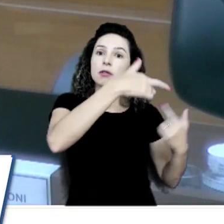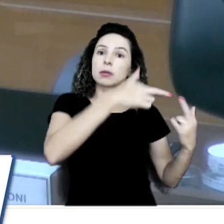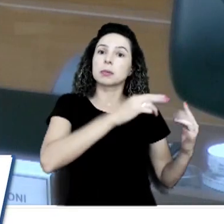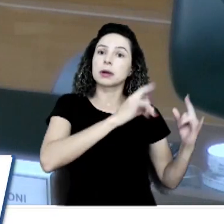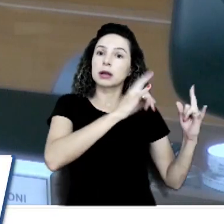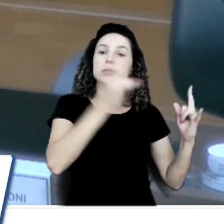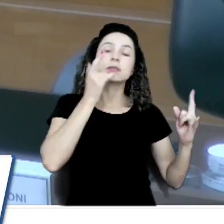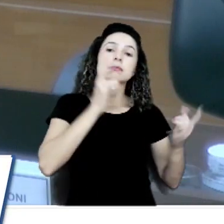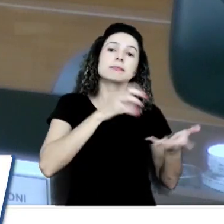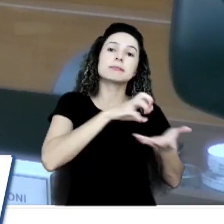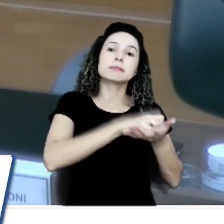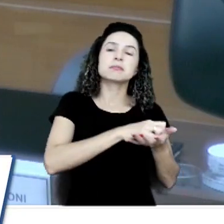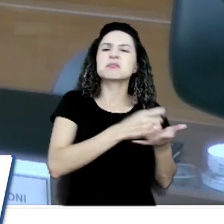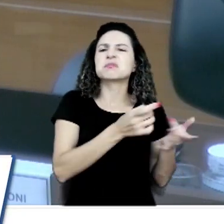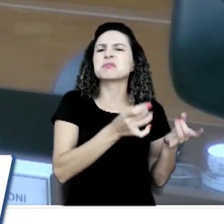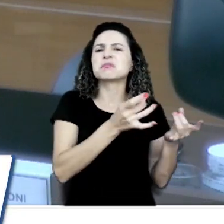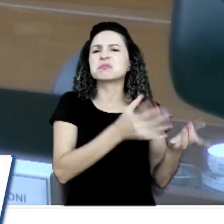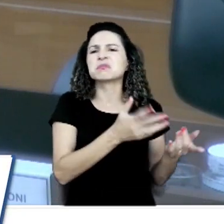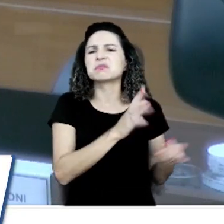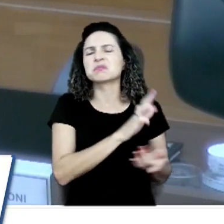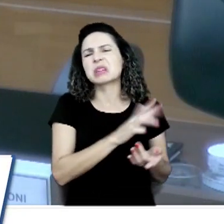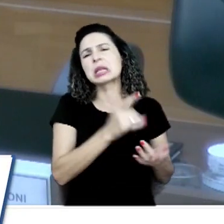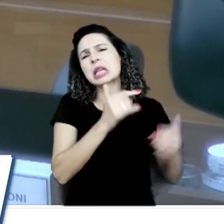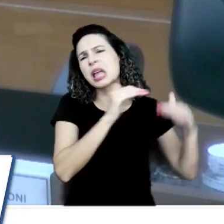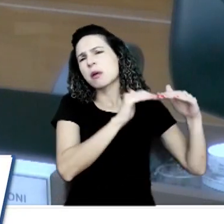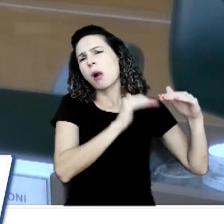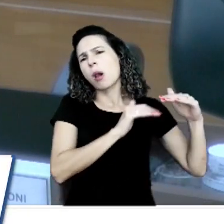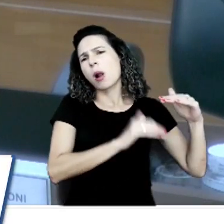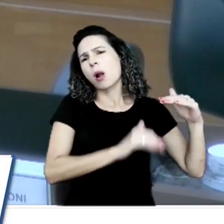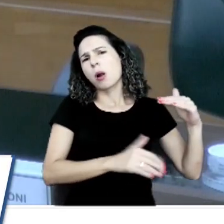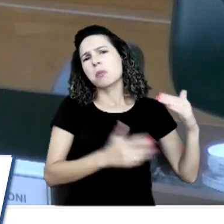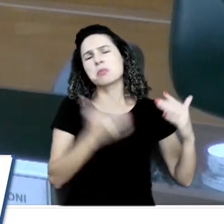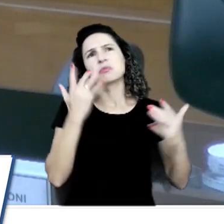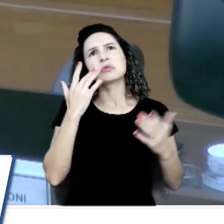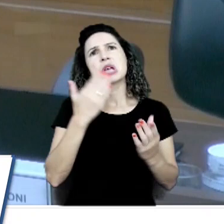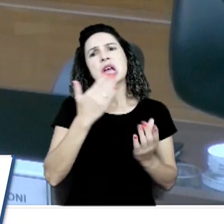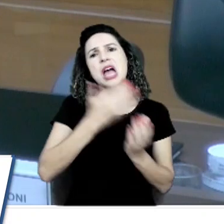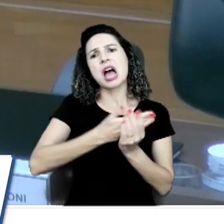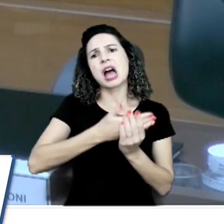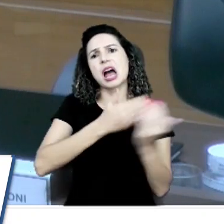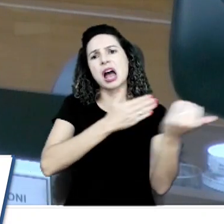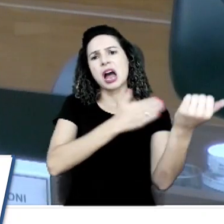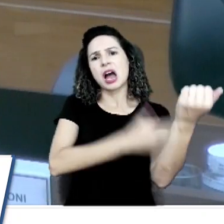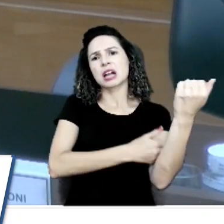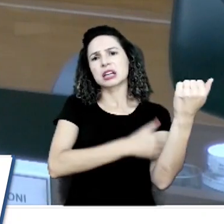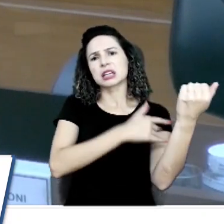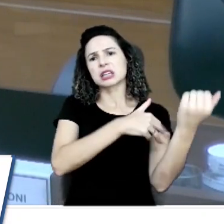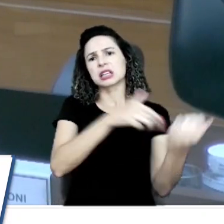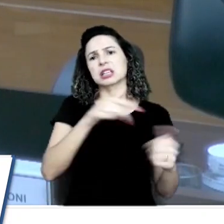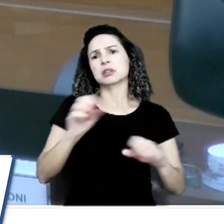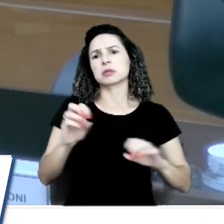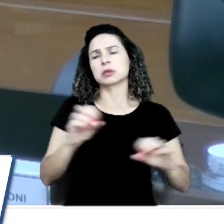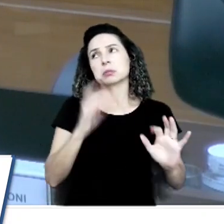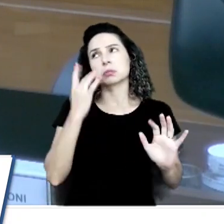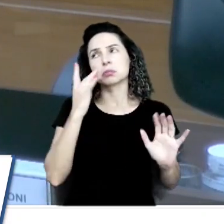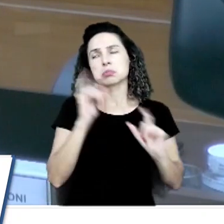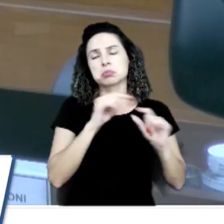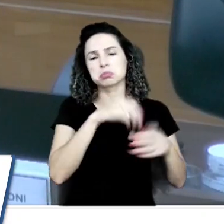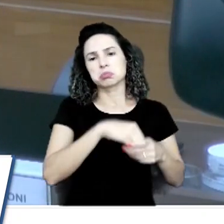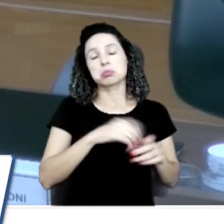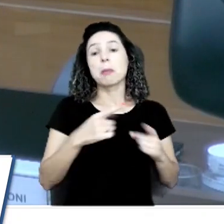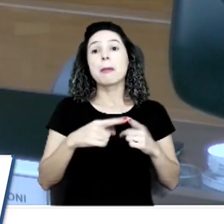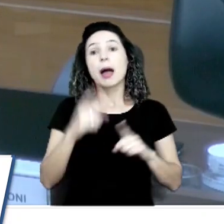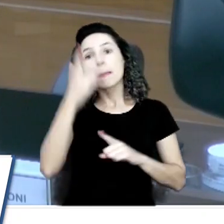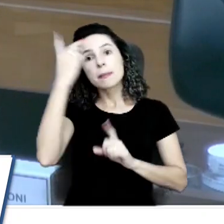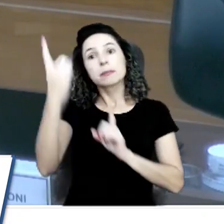porque está abandonado mesmo. Tem esse depósito lá que coloca lá, sei se é o arquivo da educação ou do que que é, que está lá. Mas muitas pessoas procuram a gente que